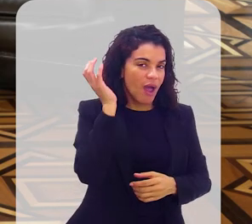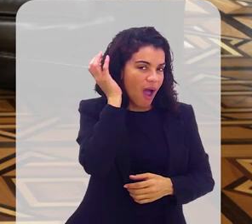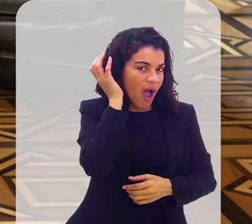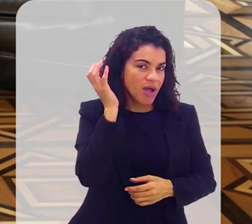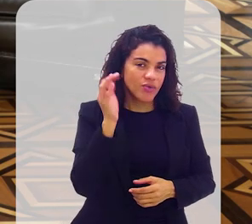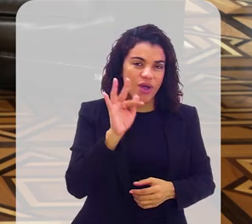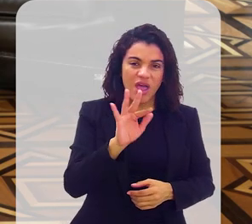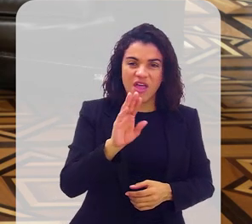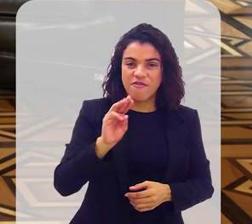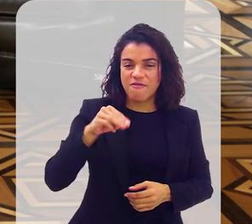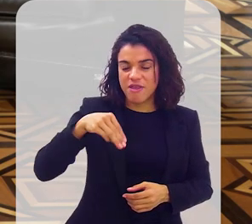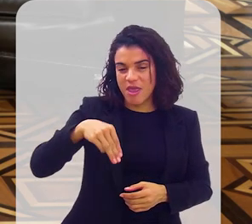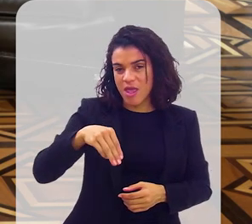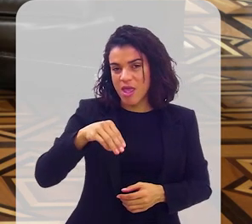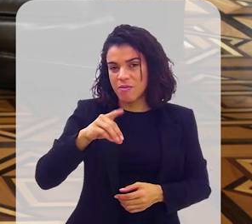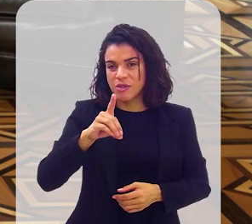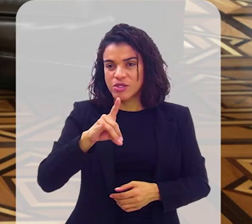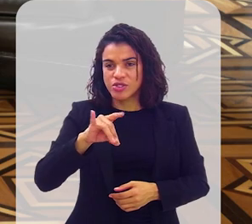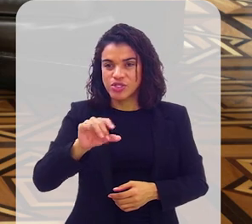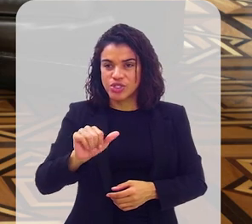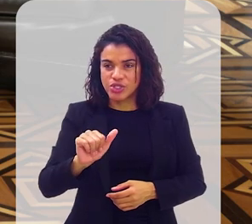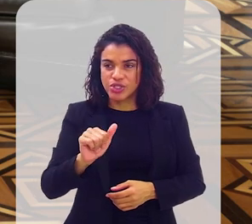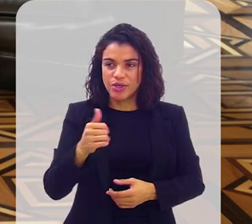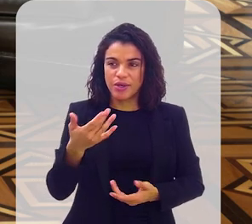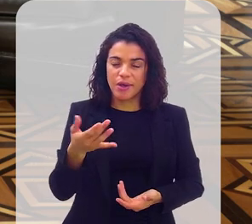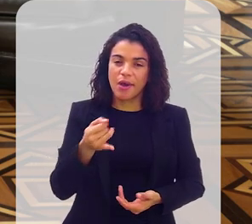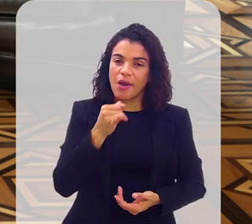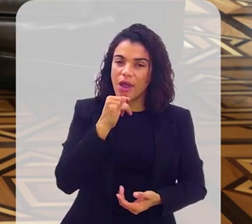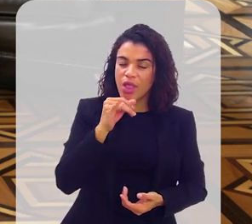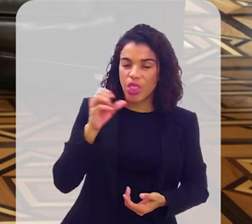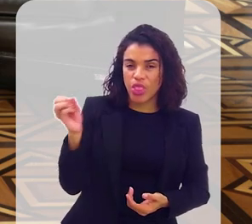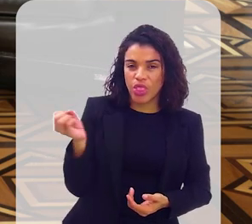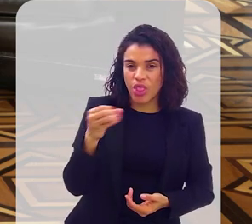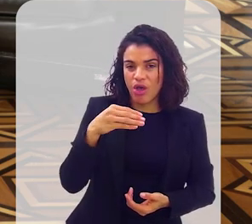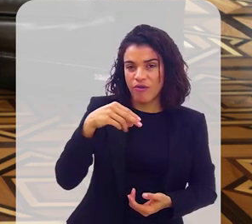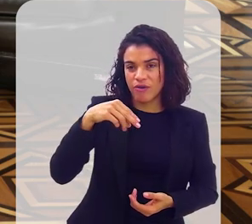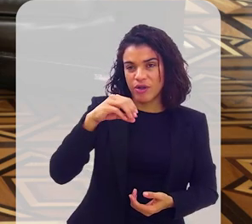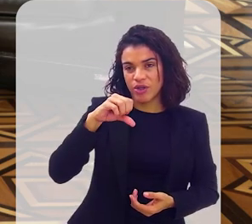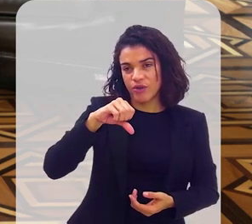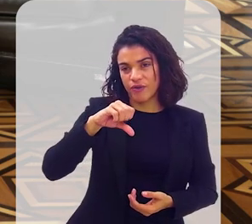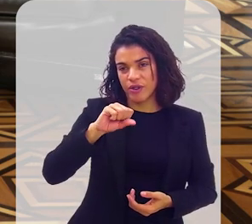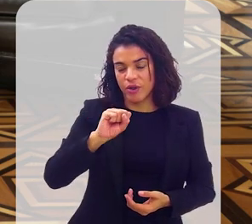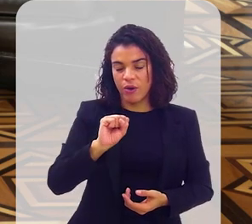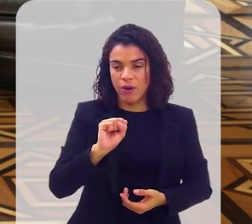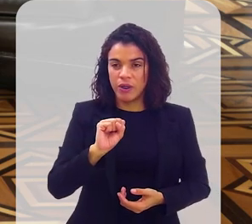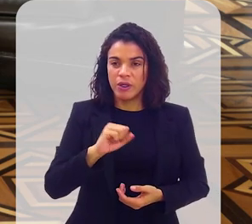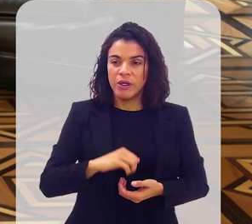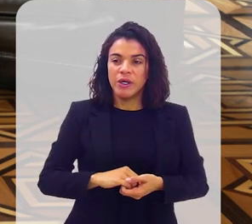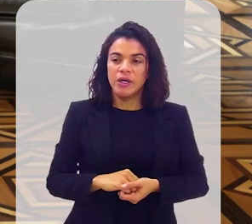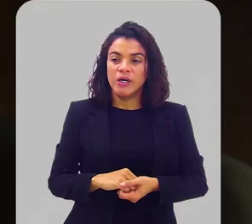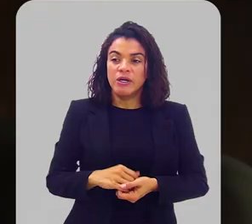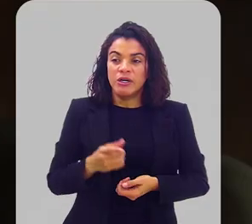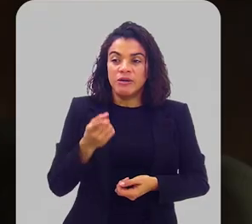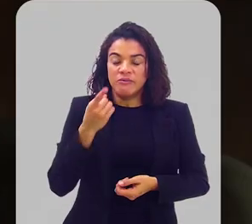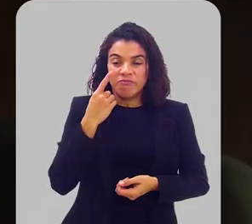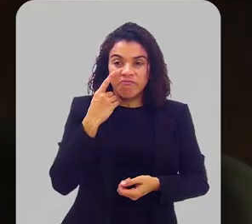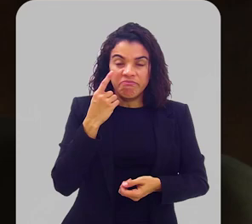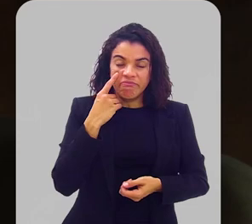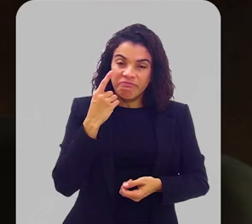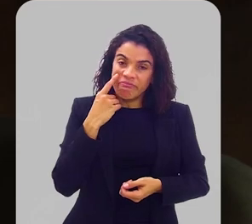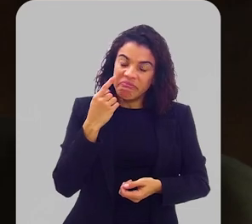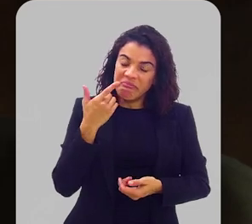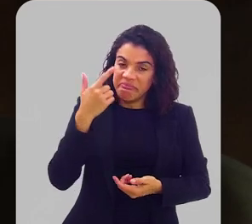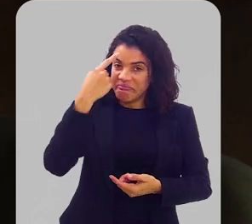uma rádio como FM O Dia, ou como na Nova 98? Por que você acha que tem esse preconceito? Olha, eu não